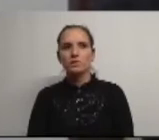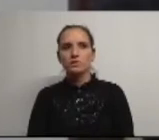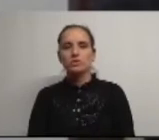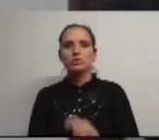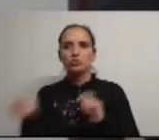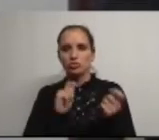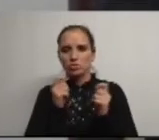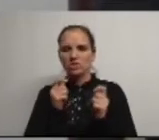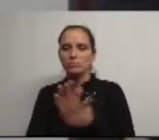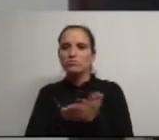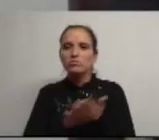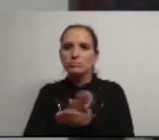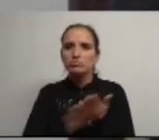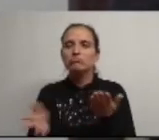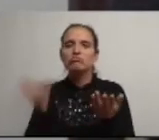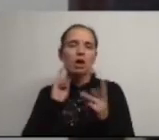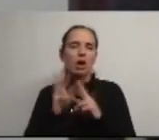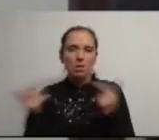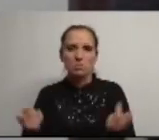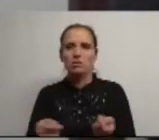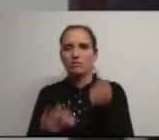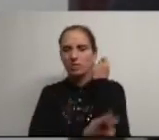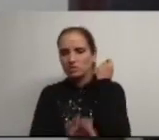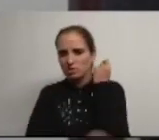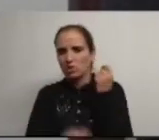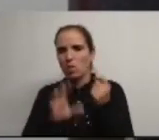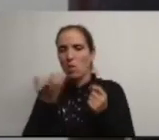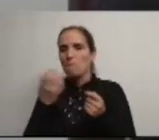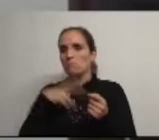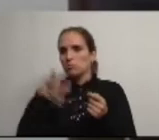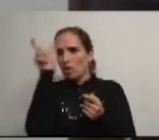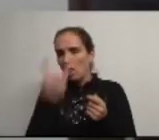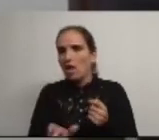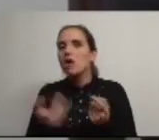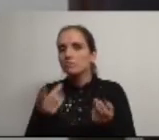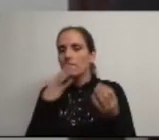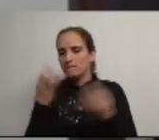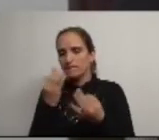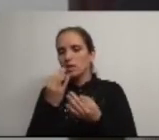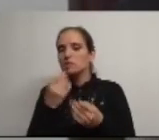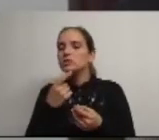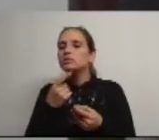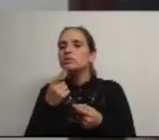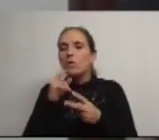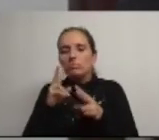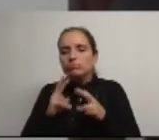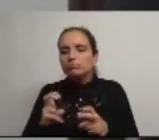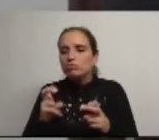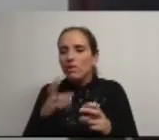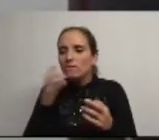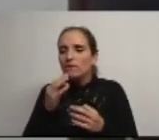discutir o estado de uma freguesia do município ou do país é discutir também e fundamentalmente o estado e a eficácia política das suas instituições